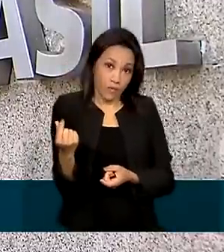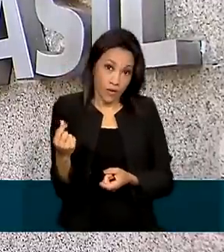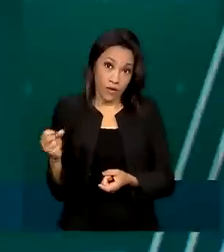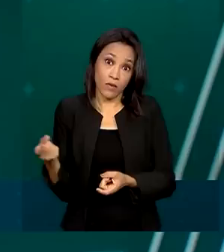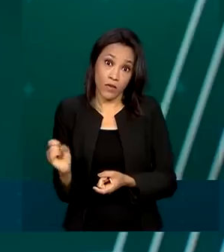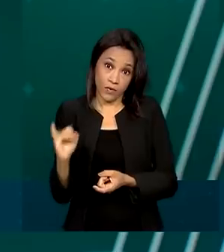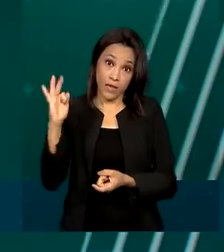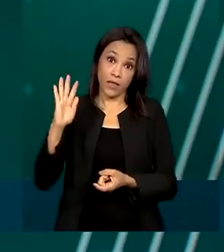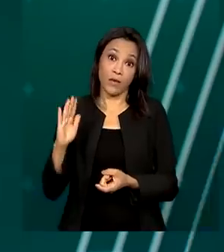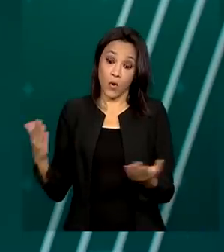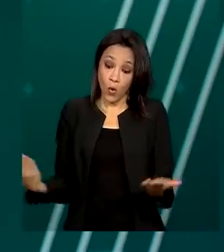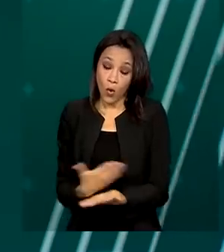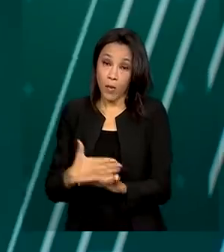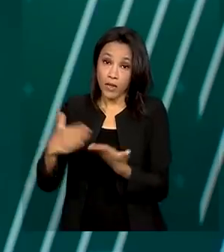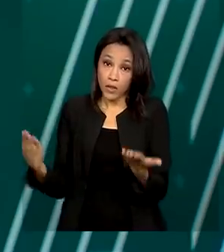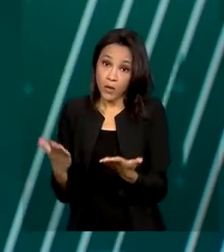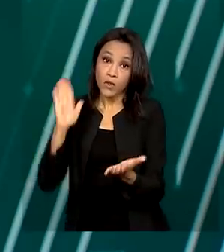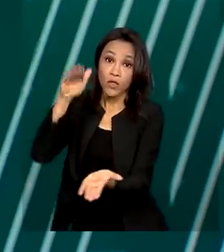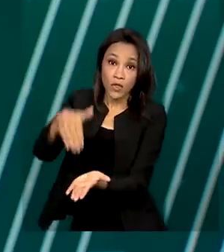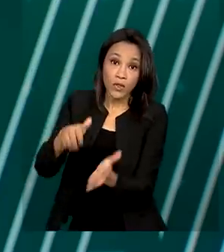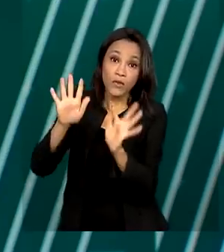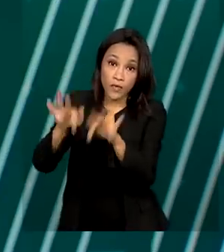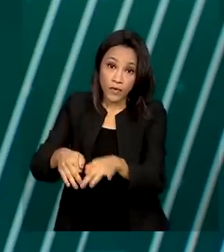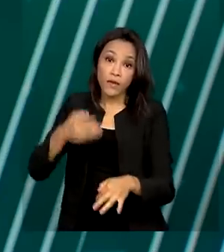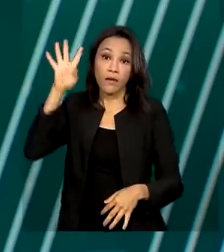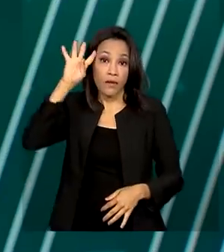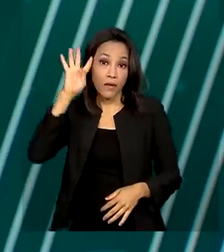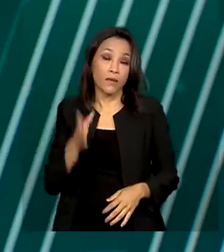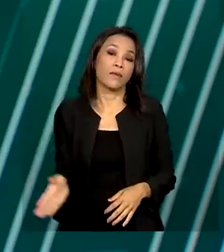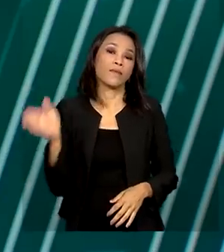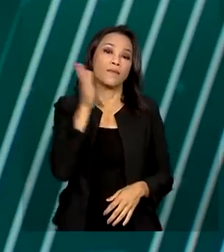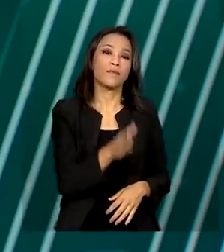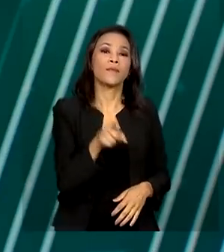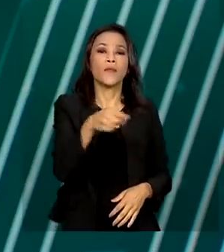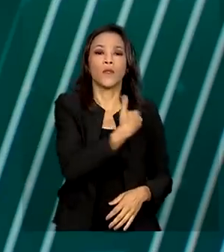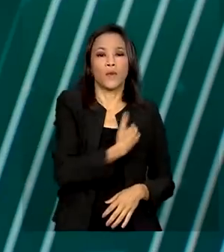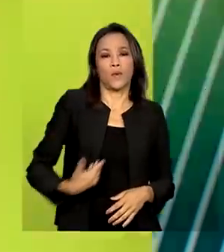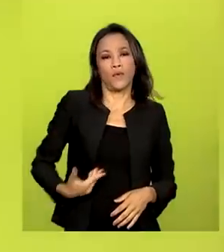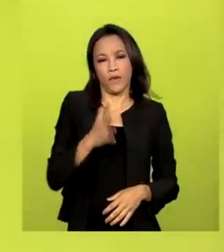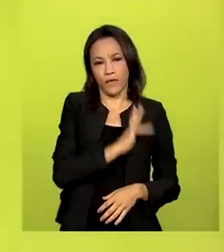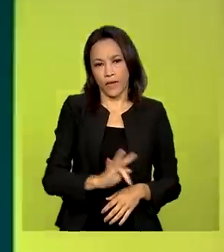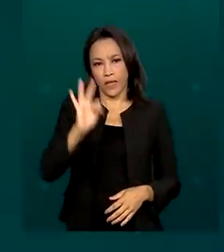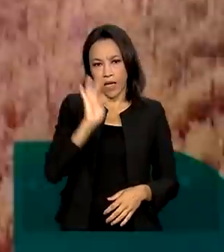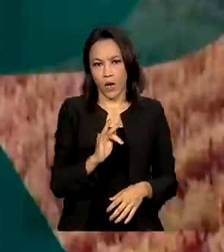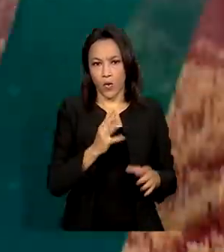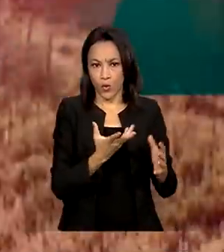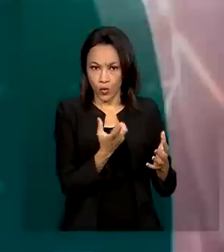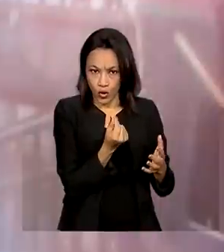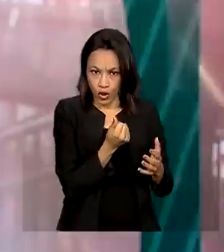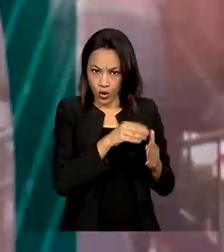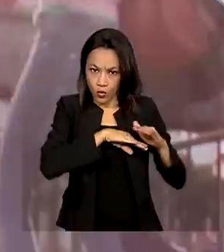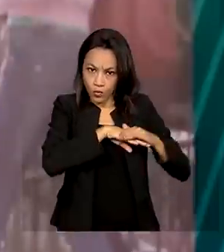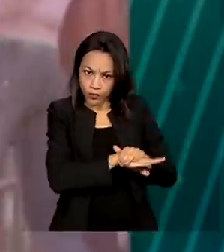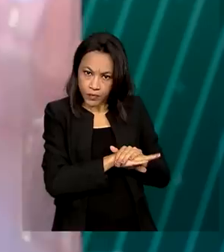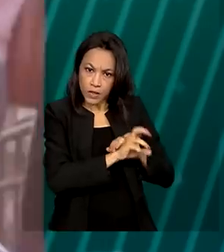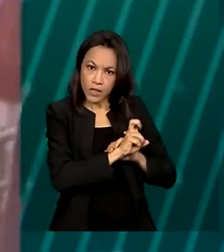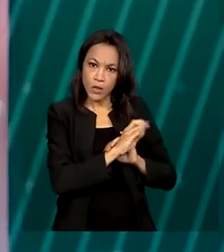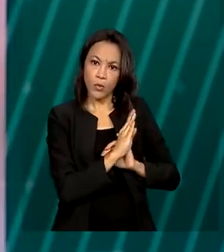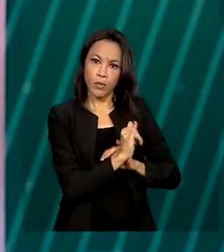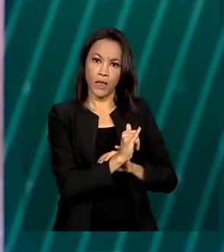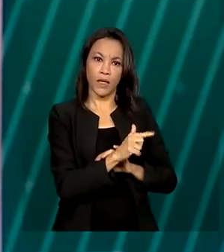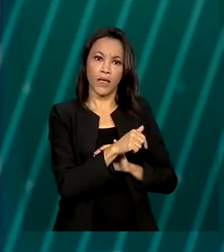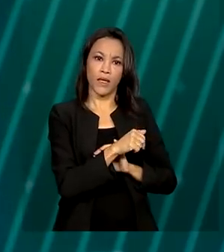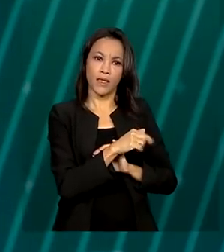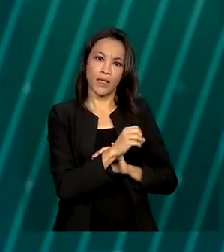-feira. E ontem, o governo federal explicou que o contingenciamento extra de R 5,7 bilhões